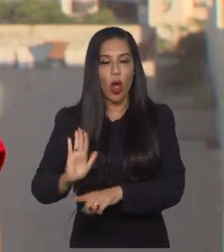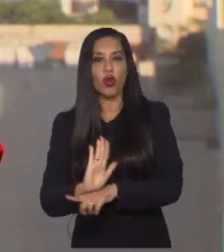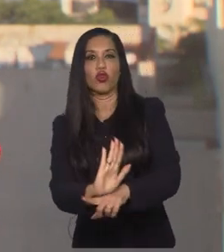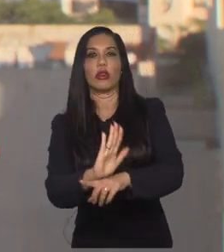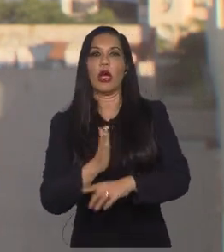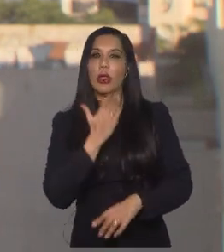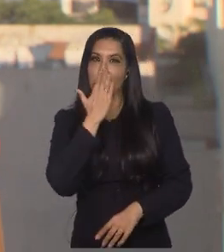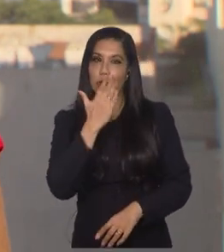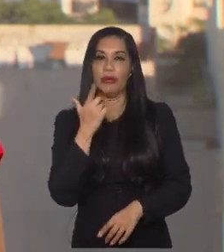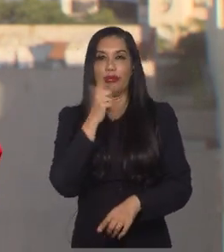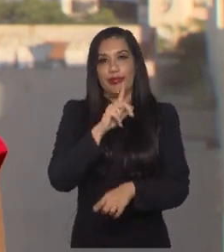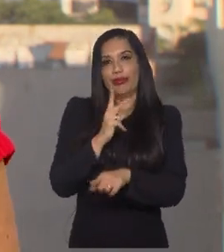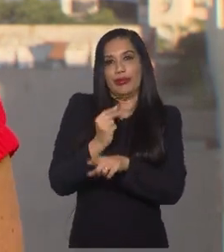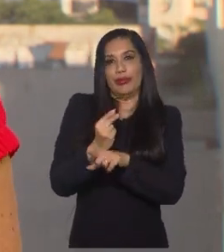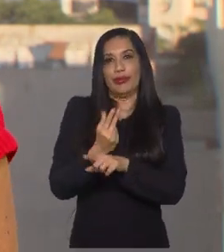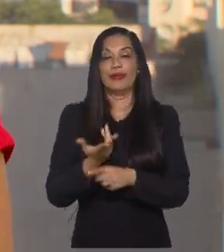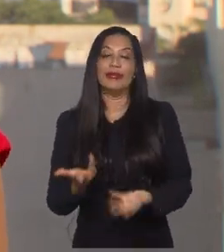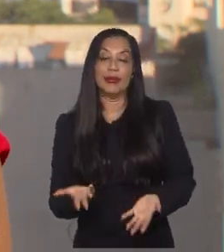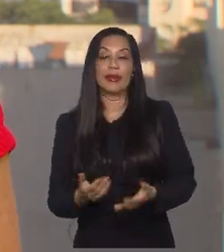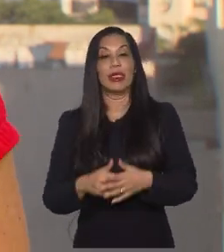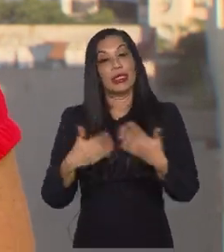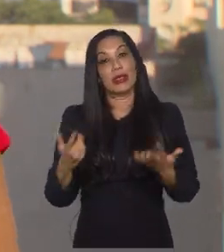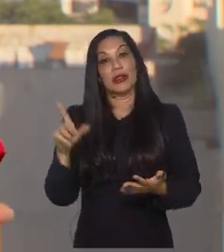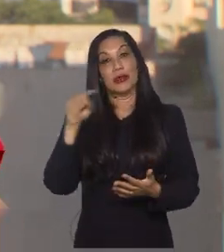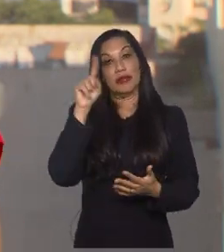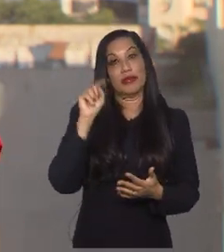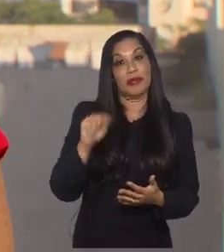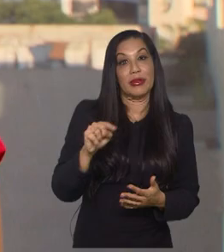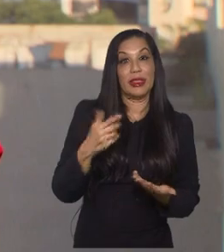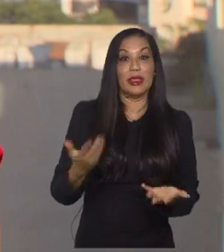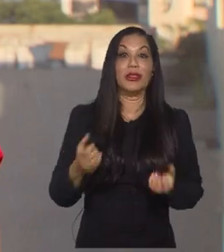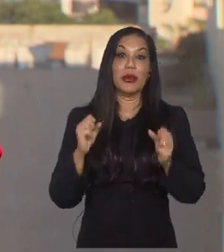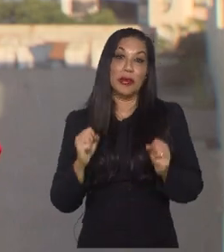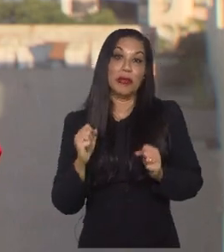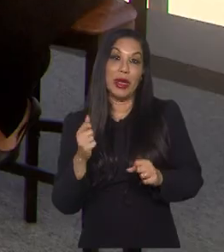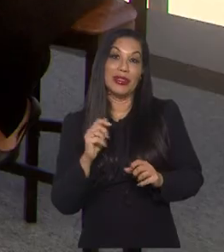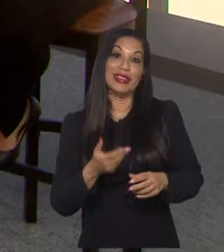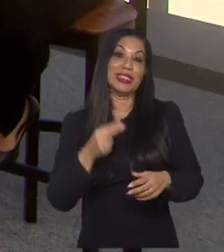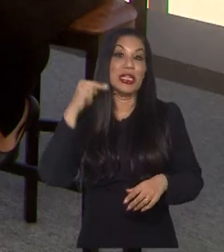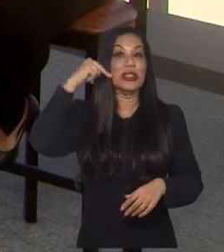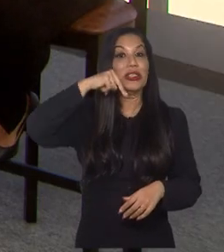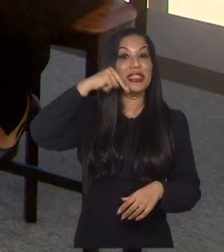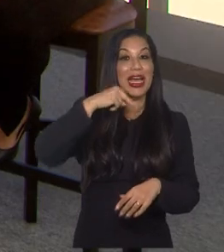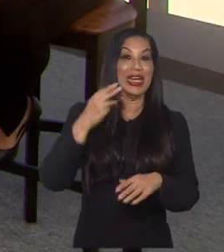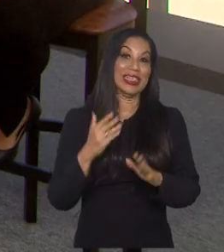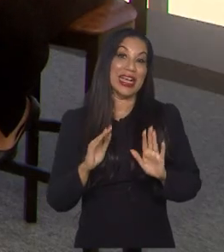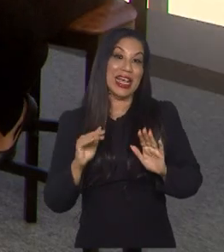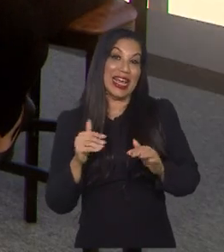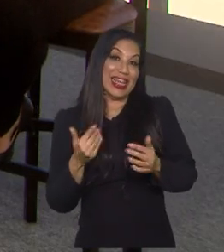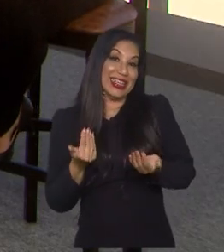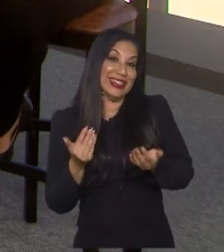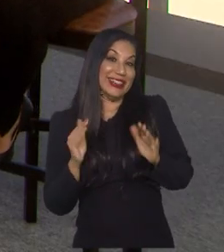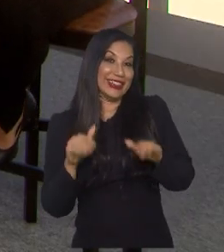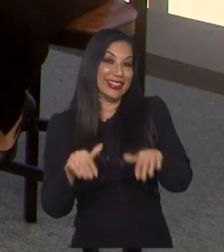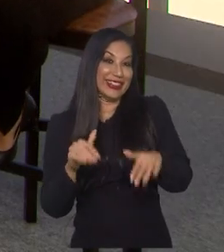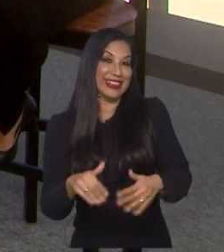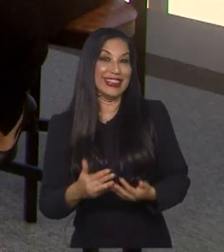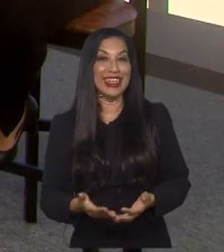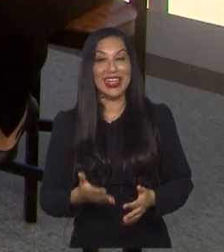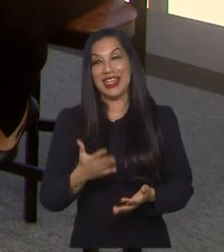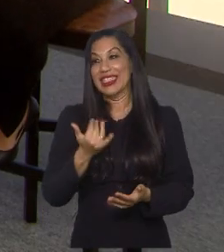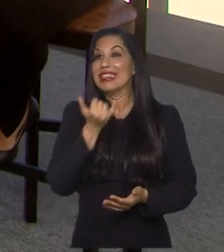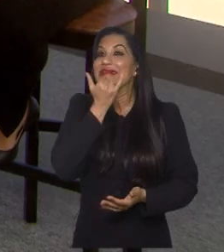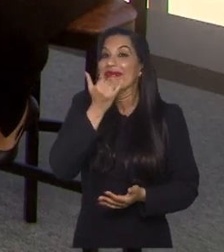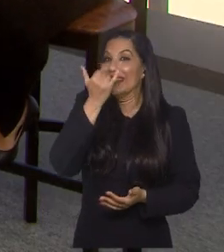a grandes feitos, então quem sabe aí não pinte um Austrália e Nigéria, vou botar uma zebrinha aí. Eu gosto, eu gosto disso